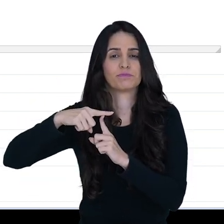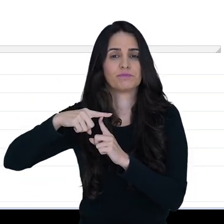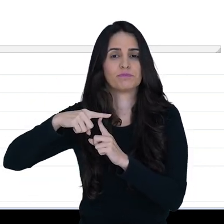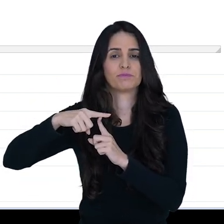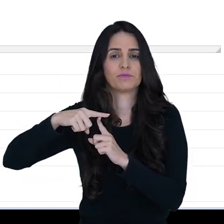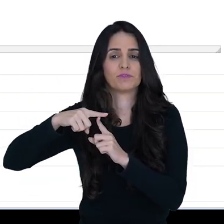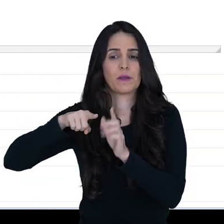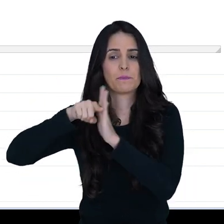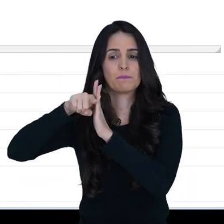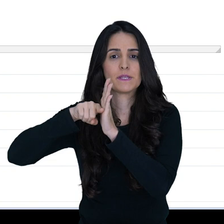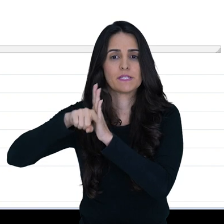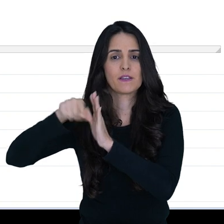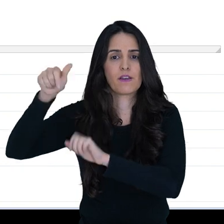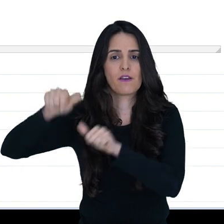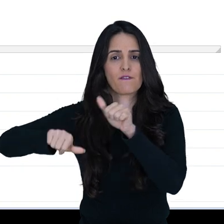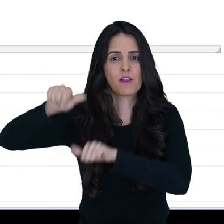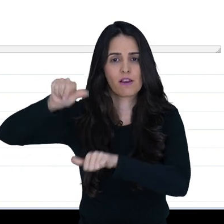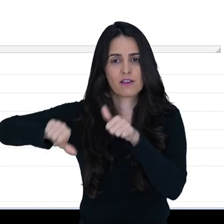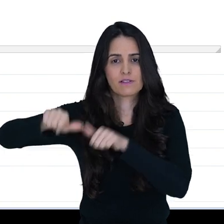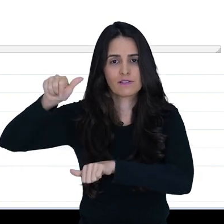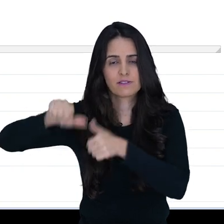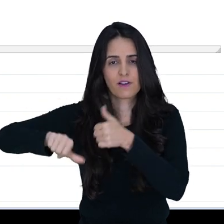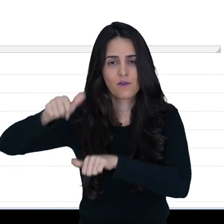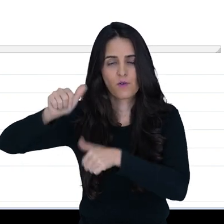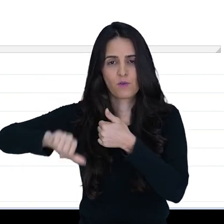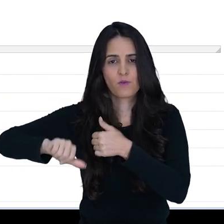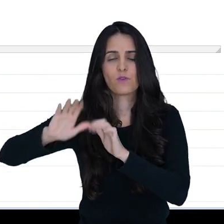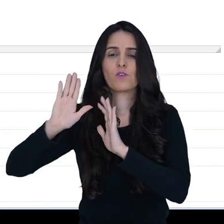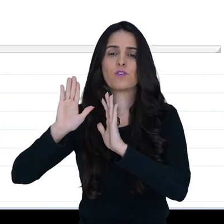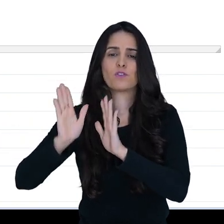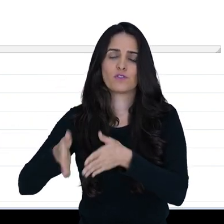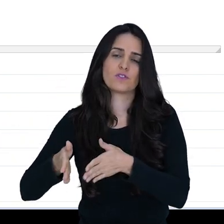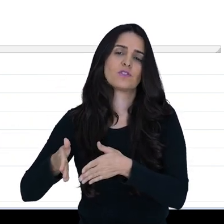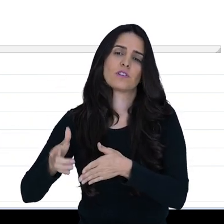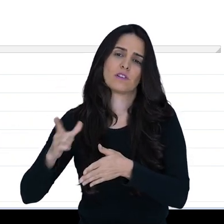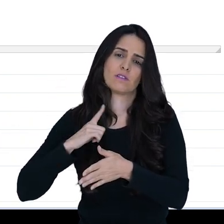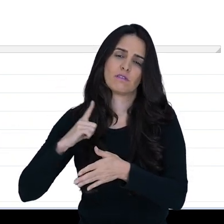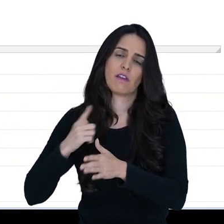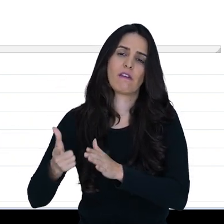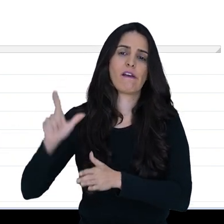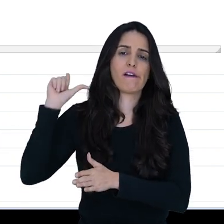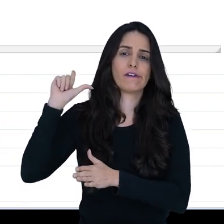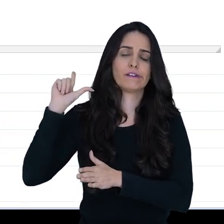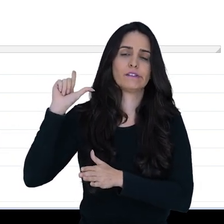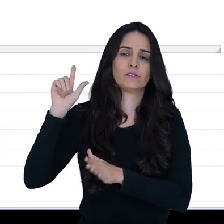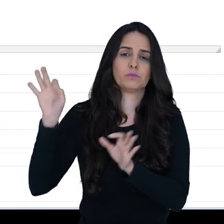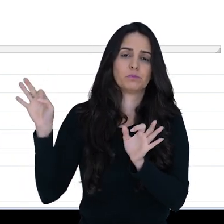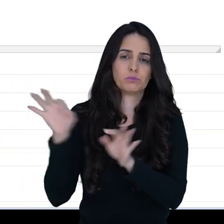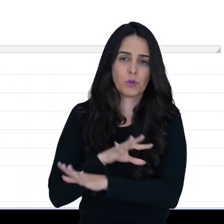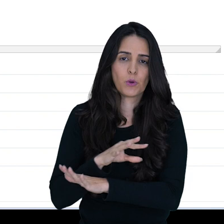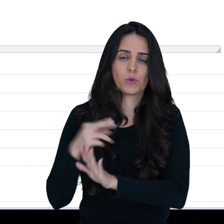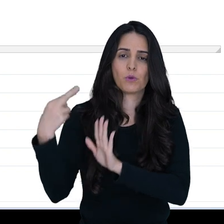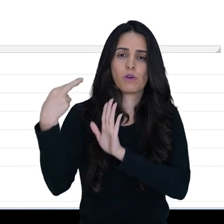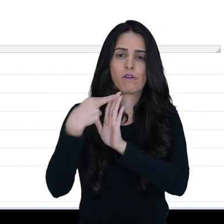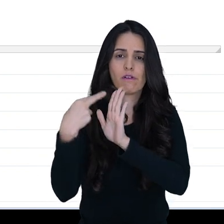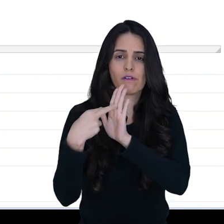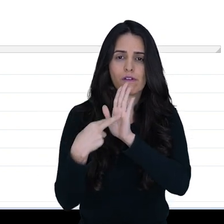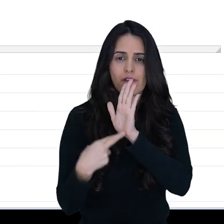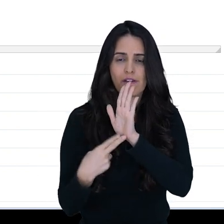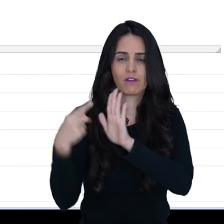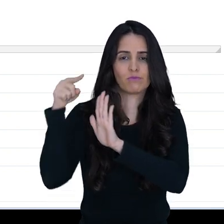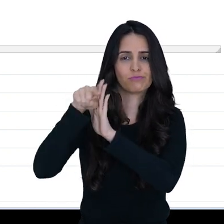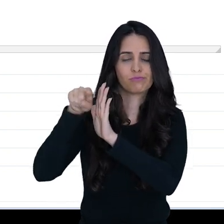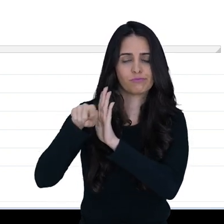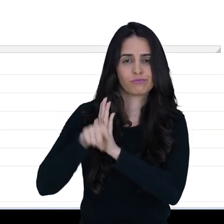de avaliação. E aí, essas pesquisas já são baseadas em determinados instrumentos que já vêm